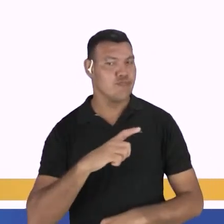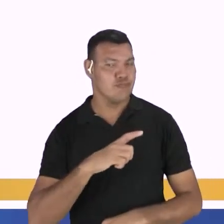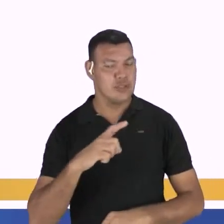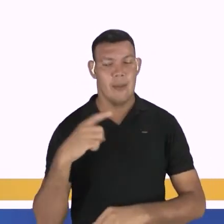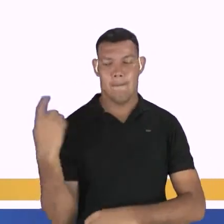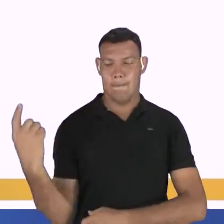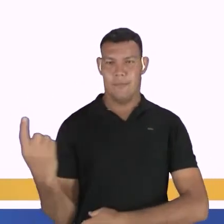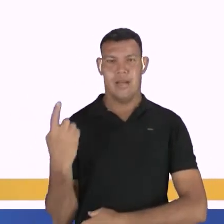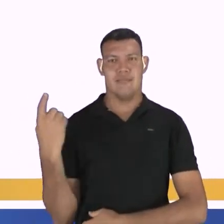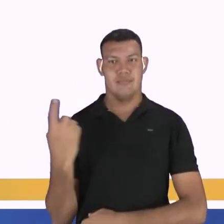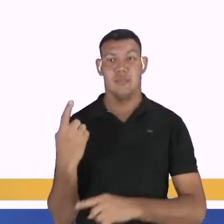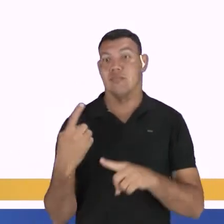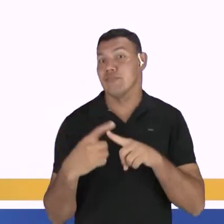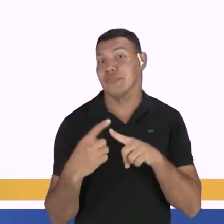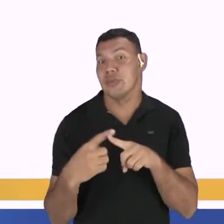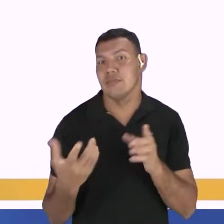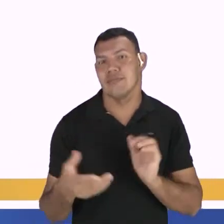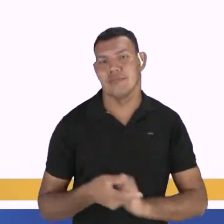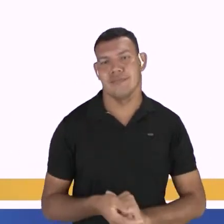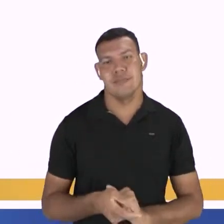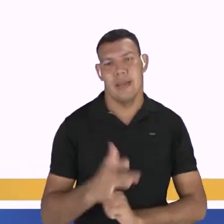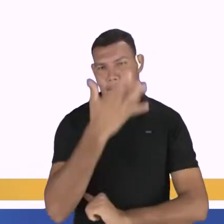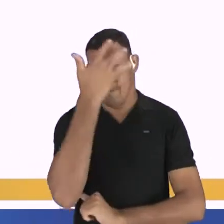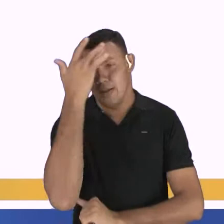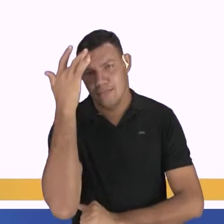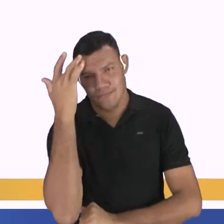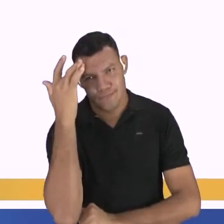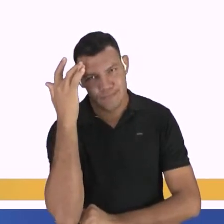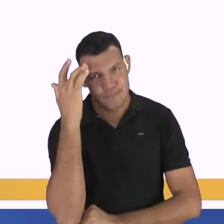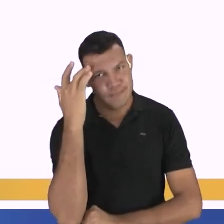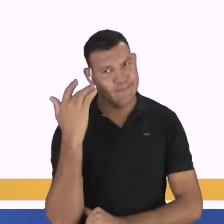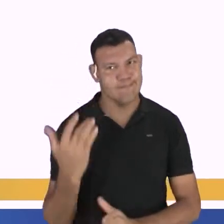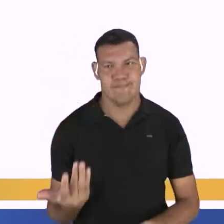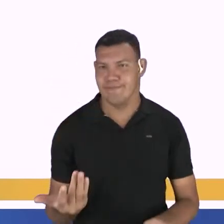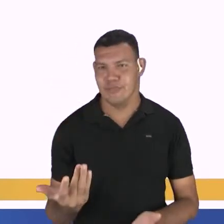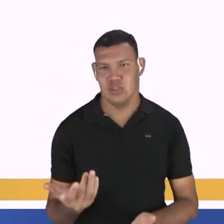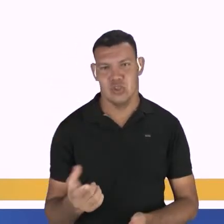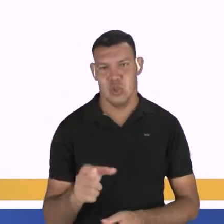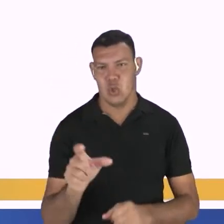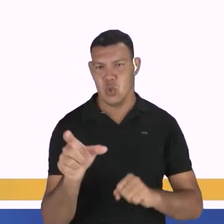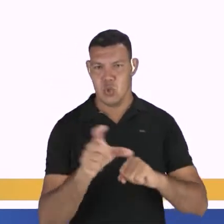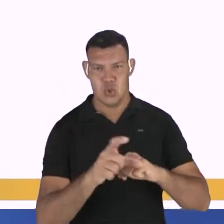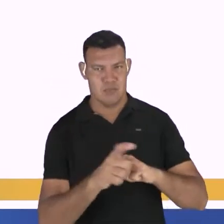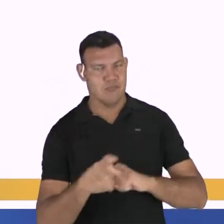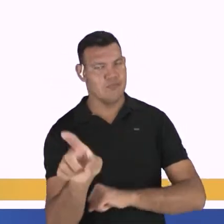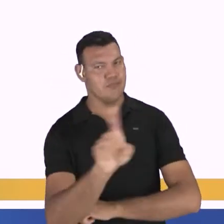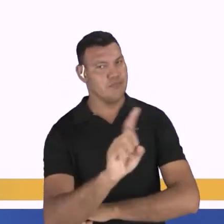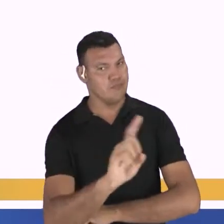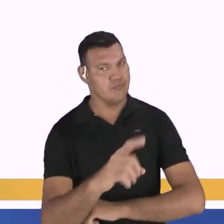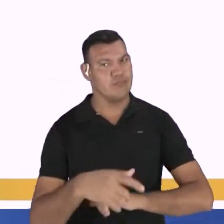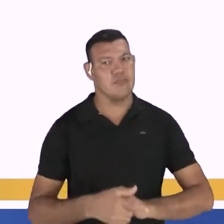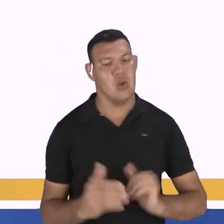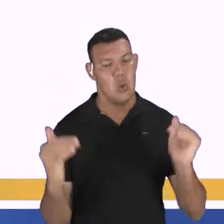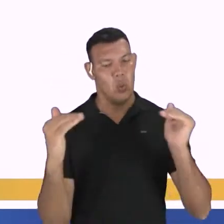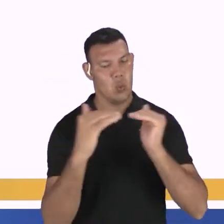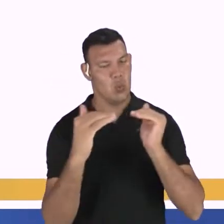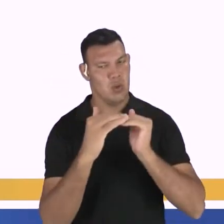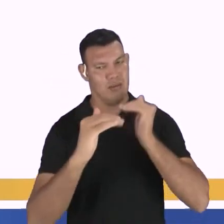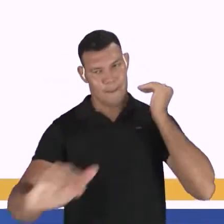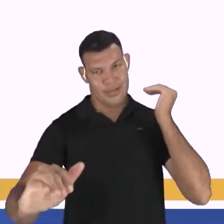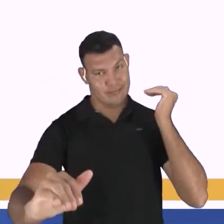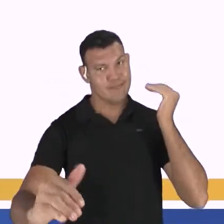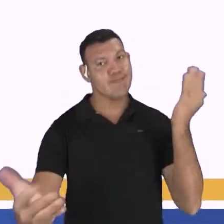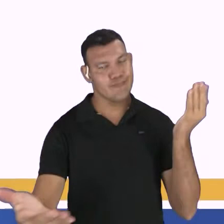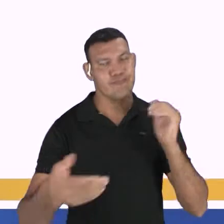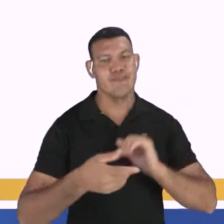singular. Por quê? Porque pessoas não é o sujeito do verbo haver. Então, não concorda com ele.